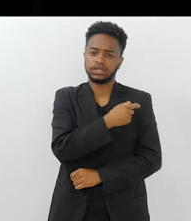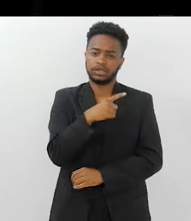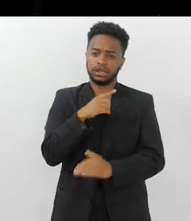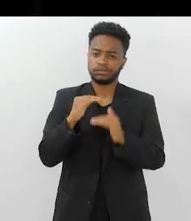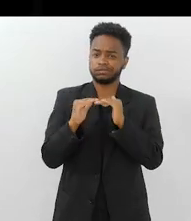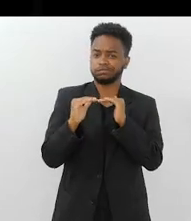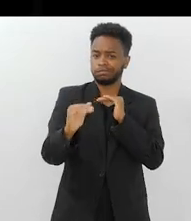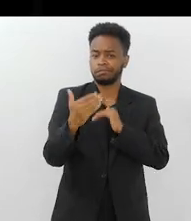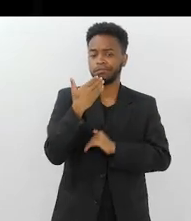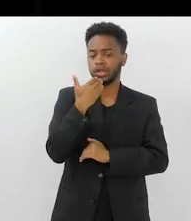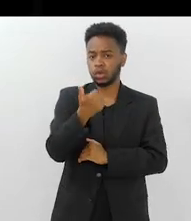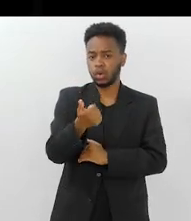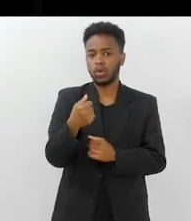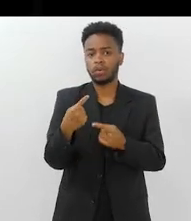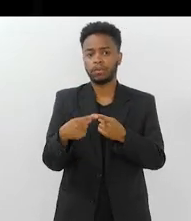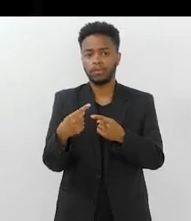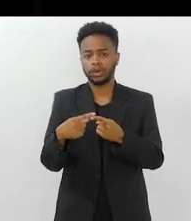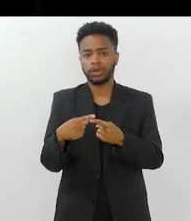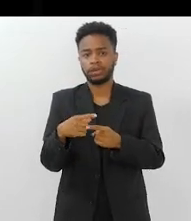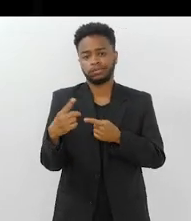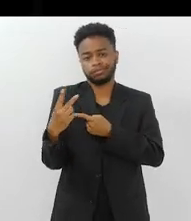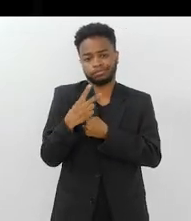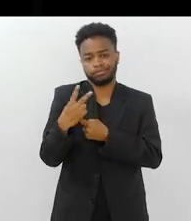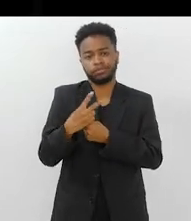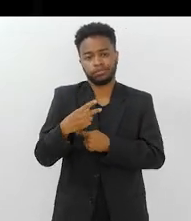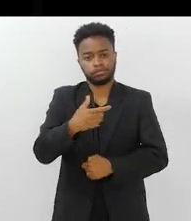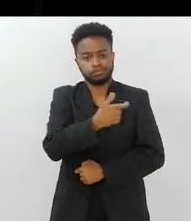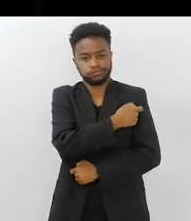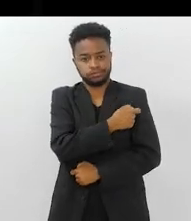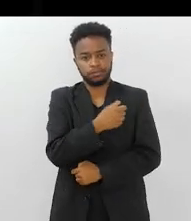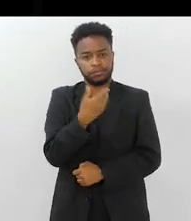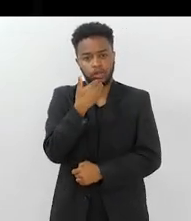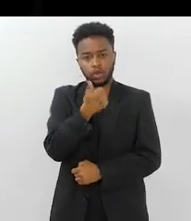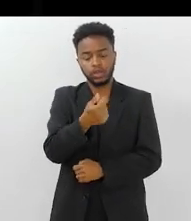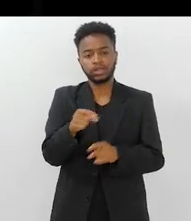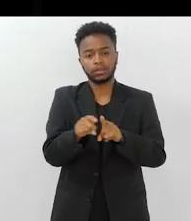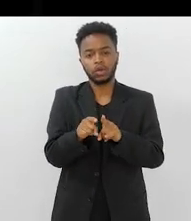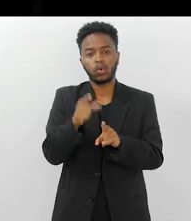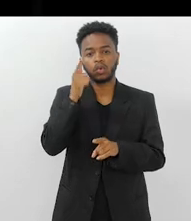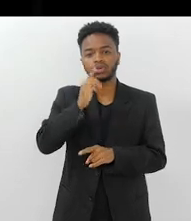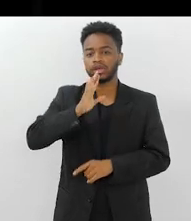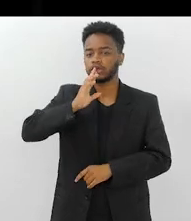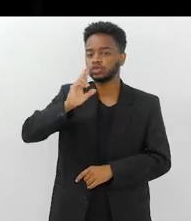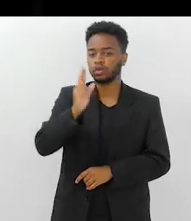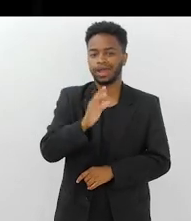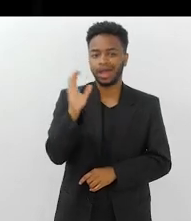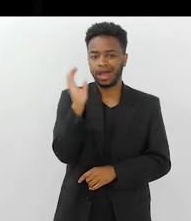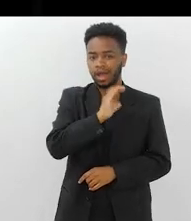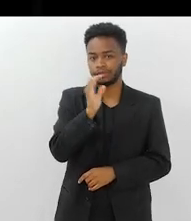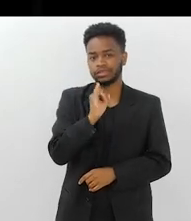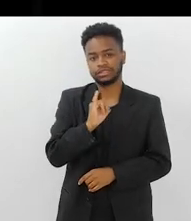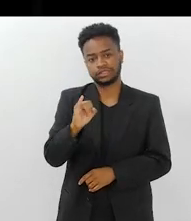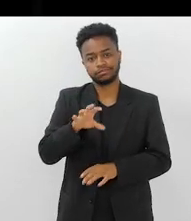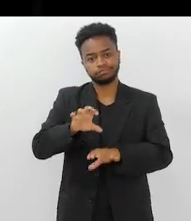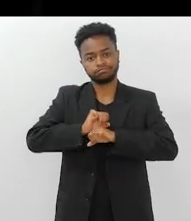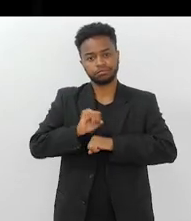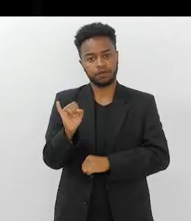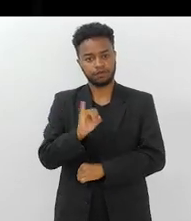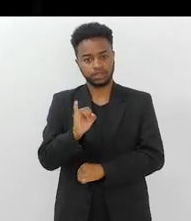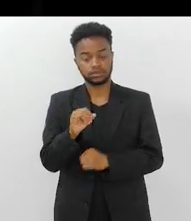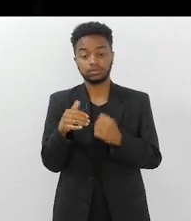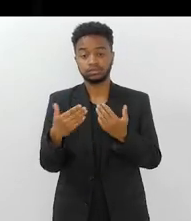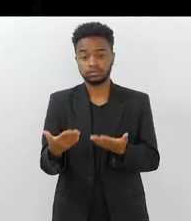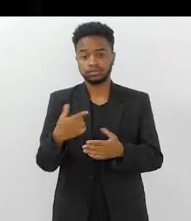estabilidade melhor no sentido de uma imunossinescência, de ter uma memória, de responder a uma infecção. Então,